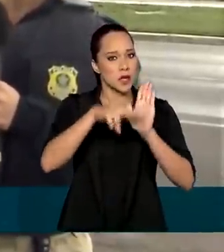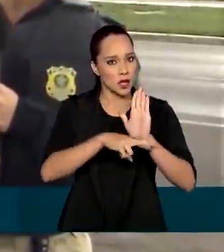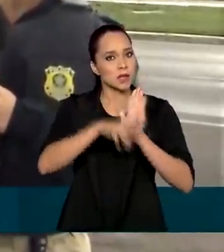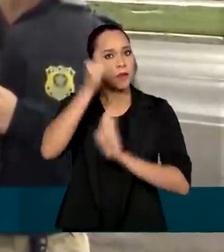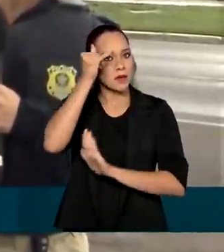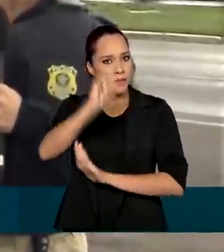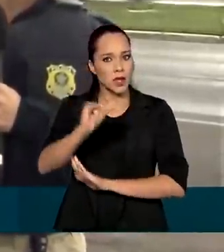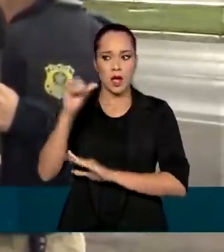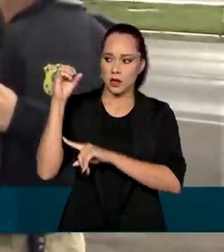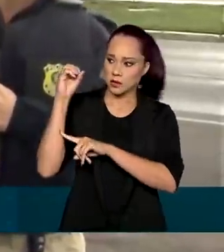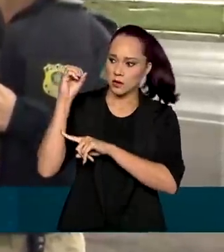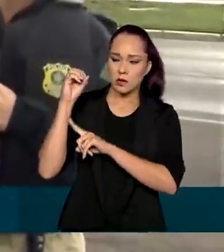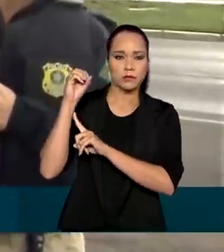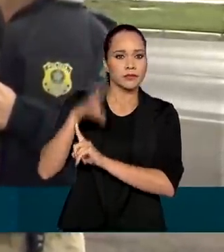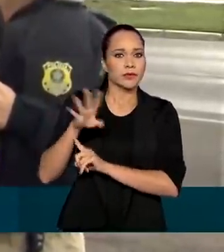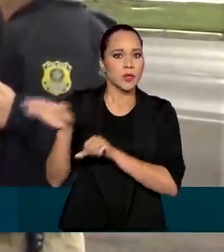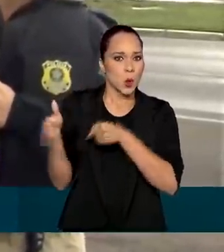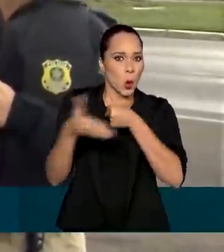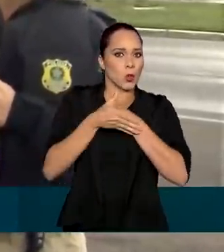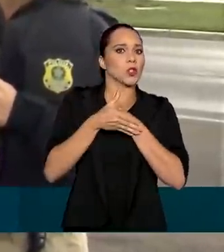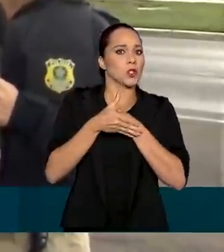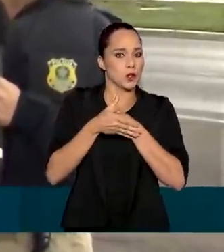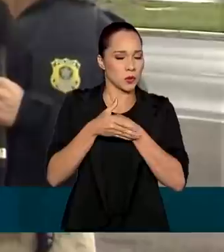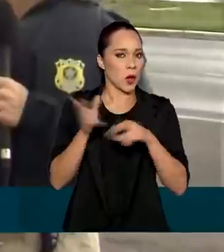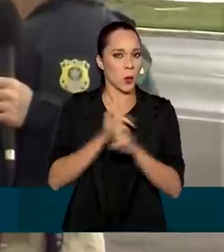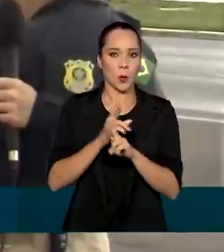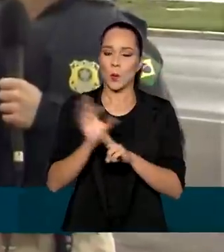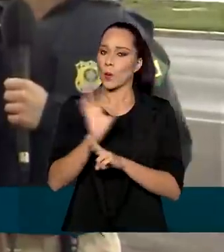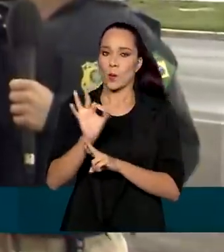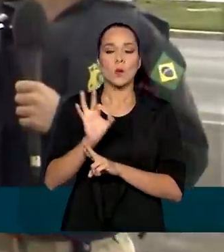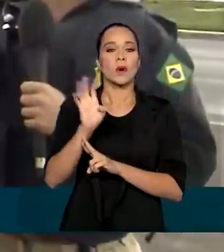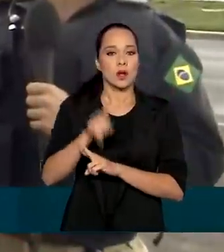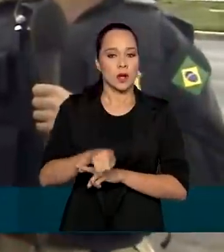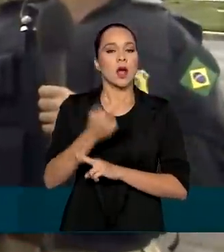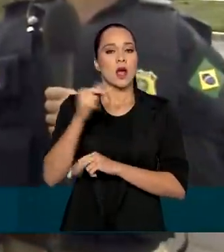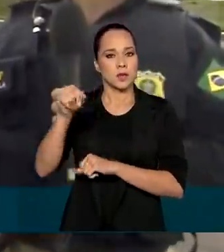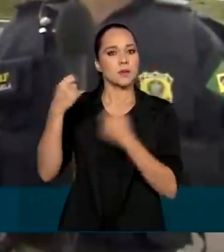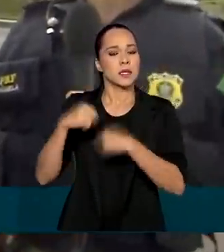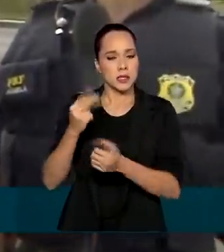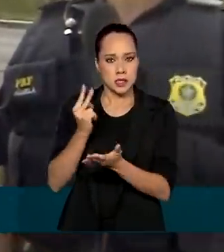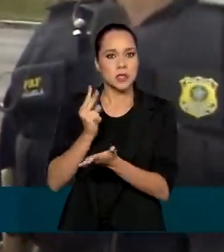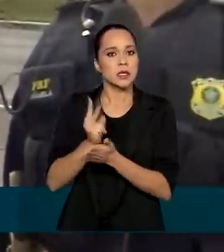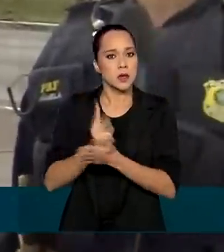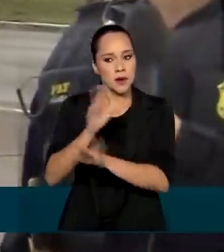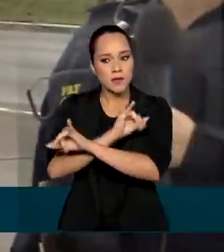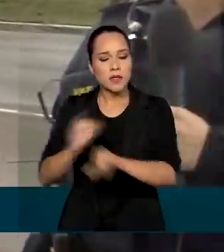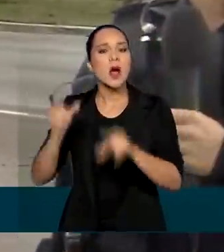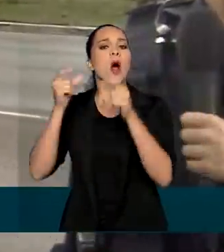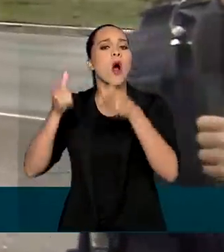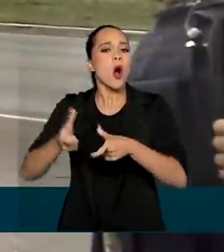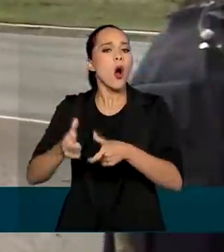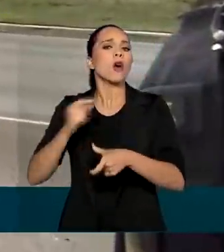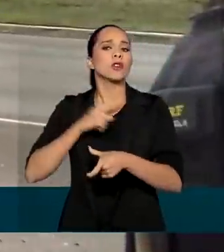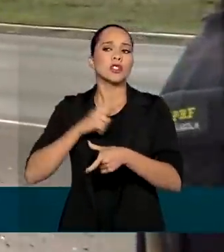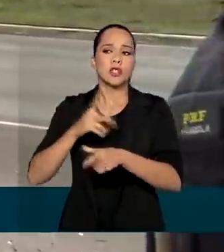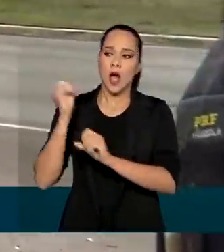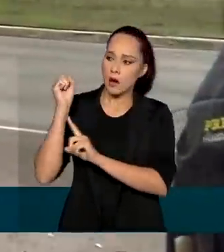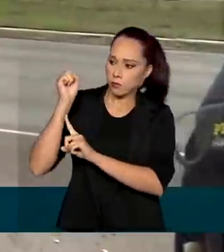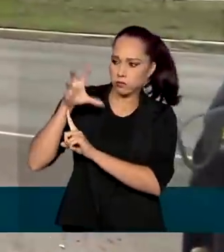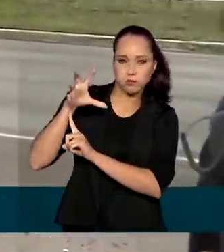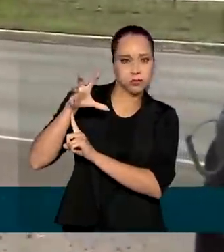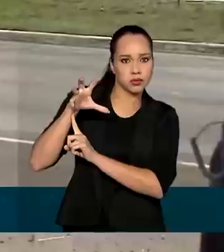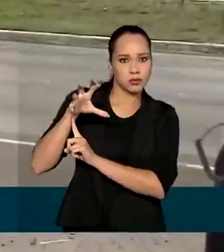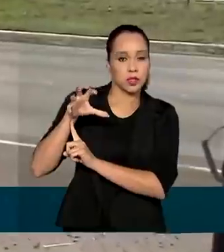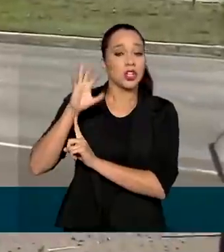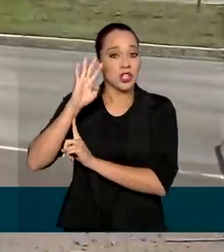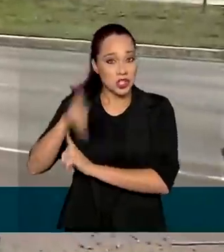evitar que os radares fiquem escondidos nas vias. As autoridades de trânsito precisam sempre informar onde estão esses equipamentos. Os radares